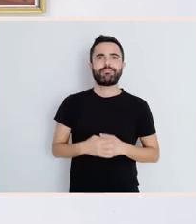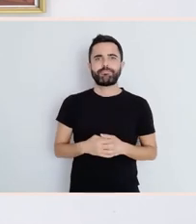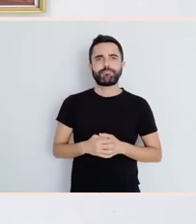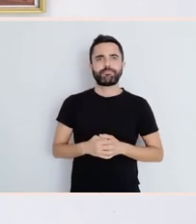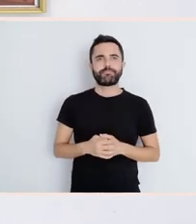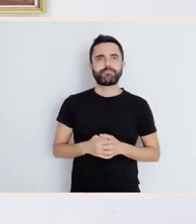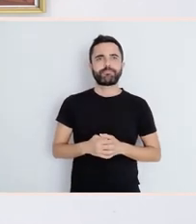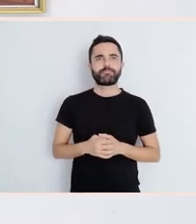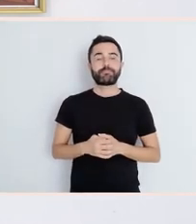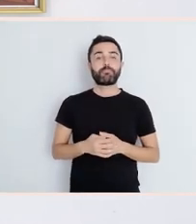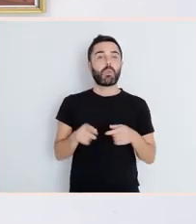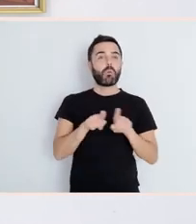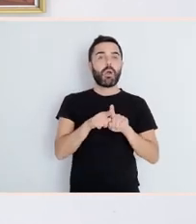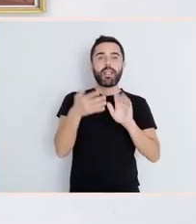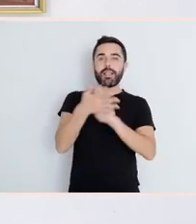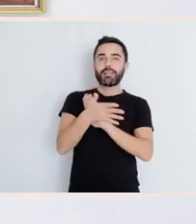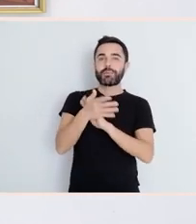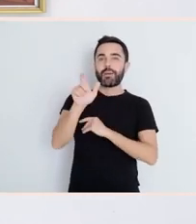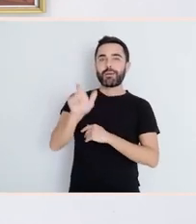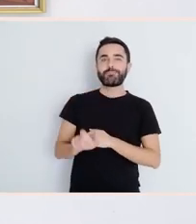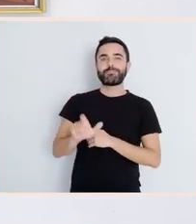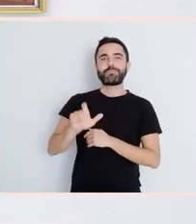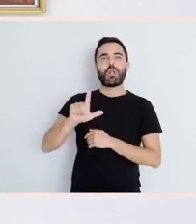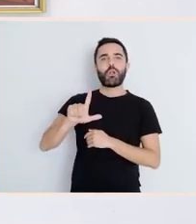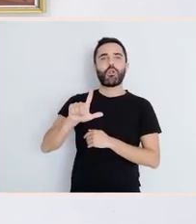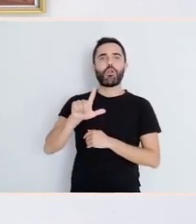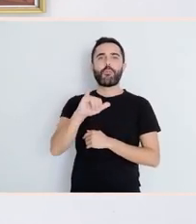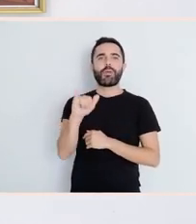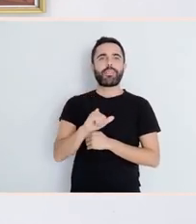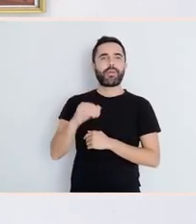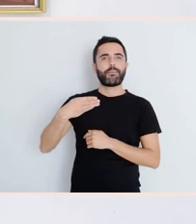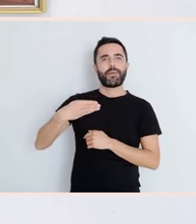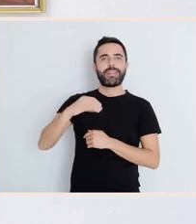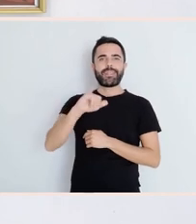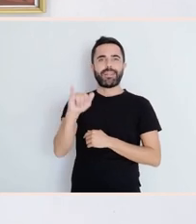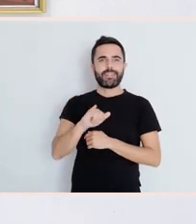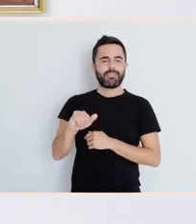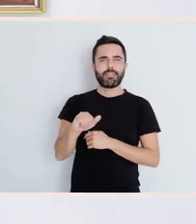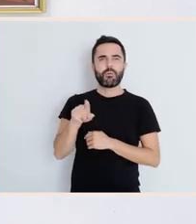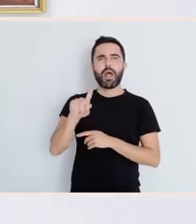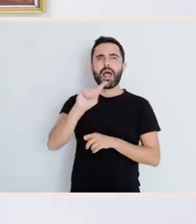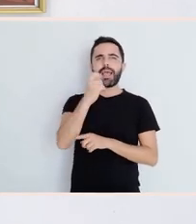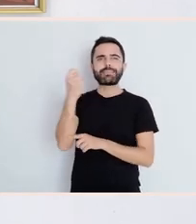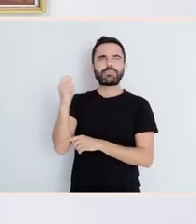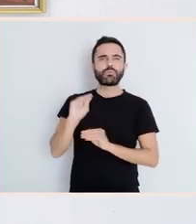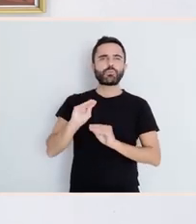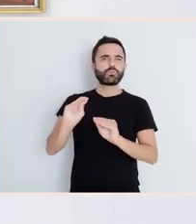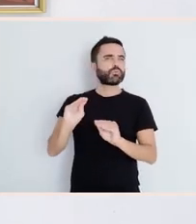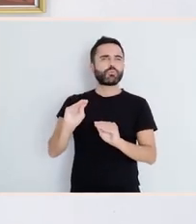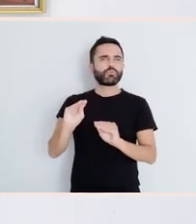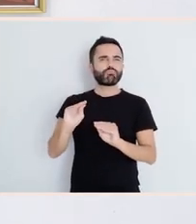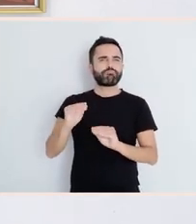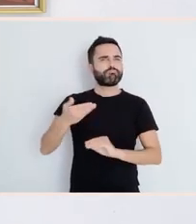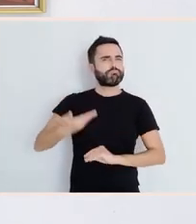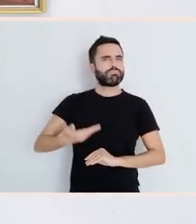Como dicía Carlos López Bernárdez, os logros do seu labor supoñen un